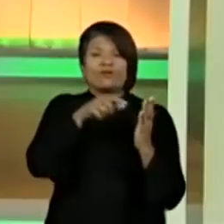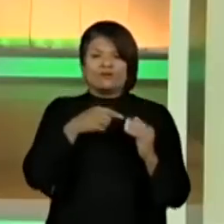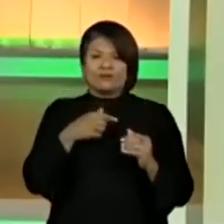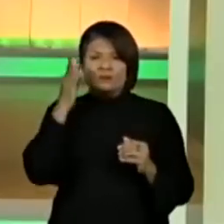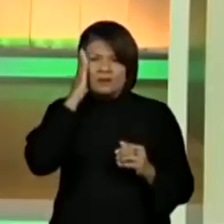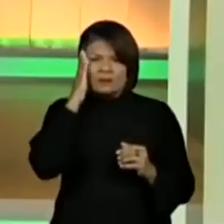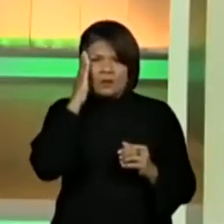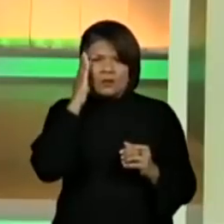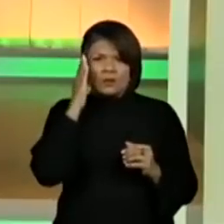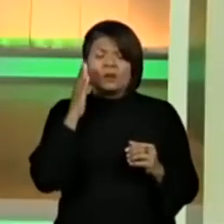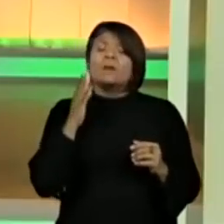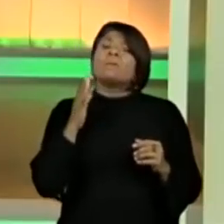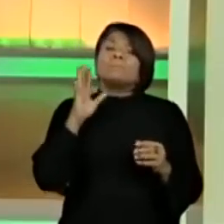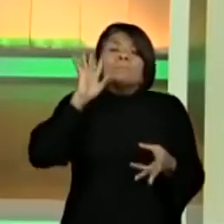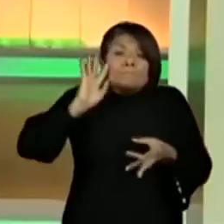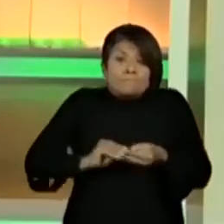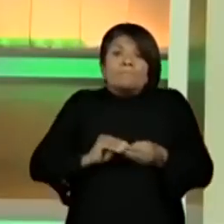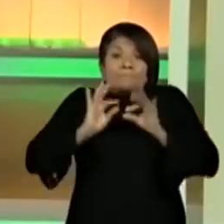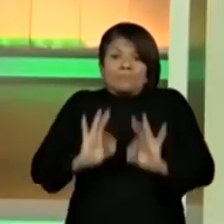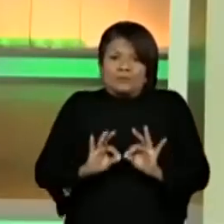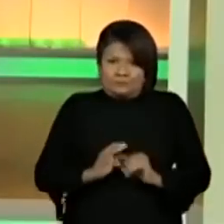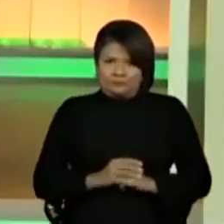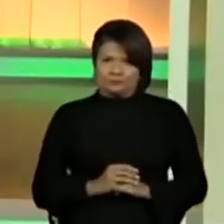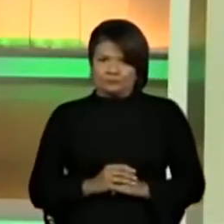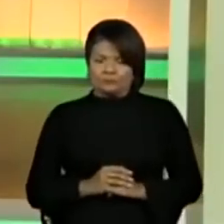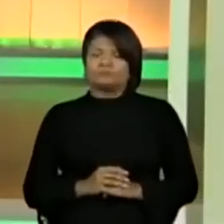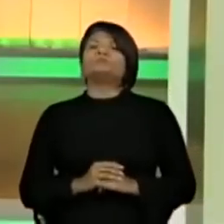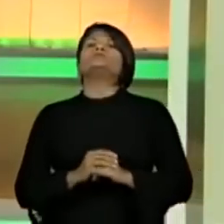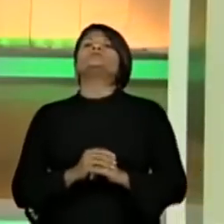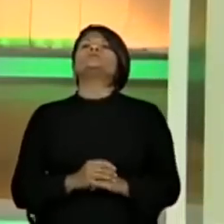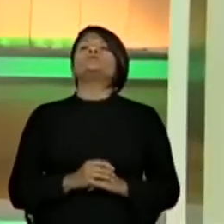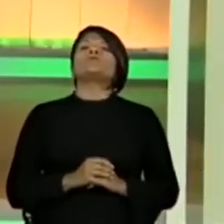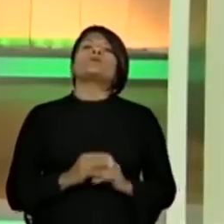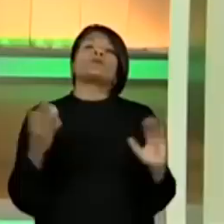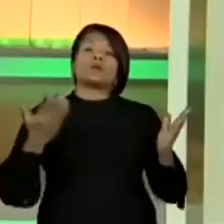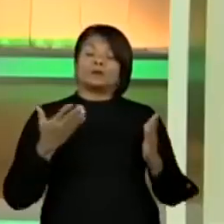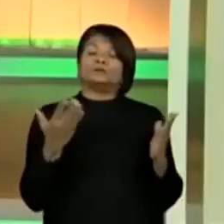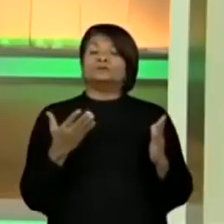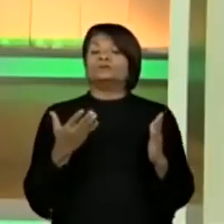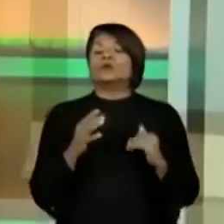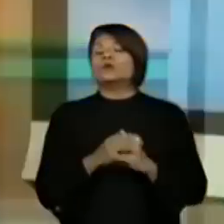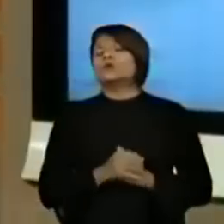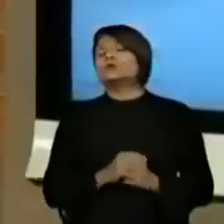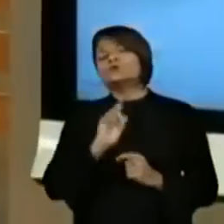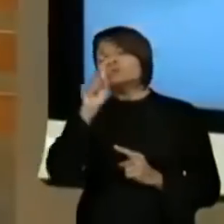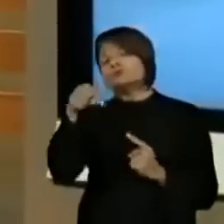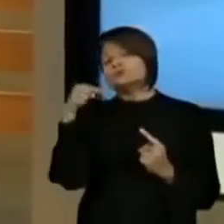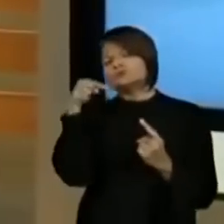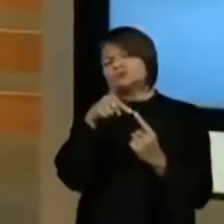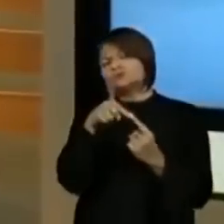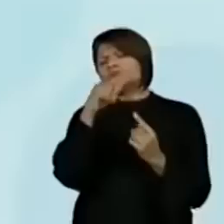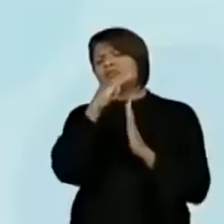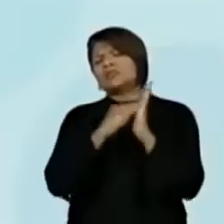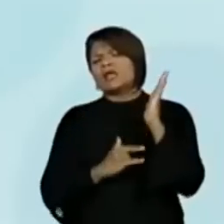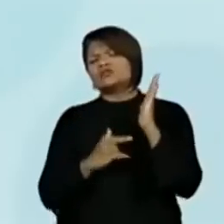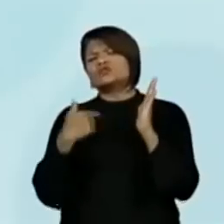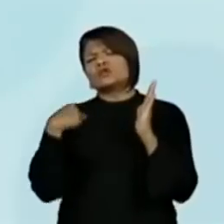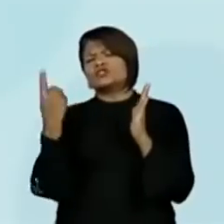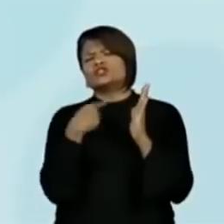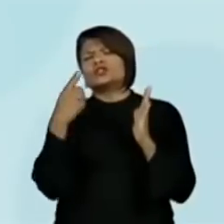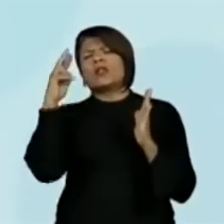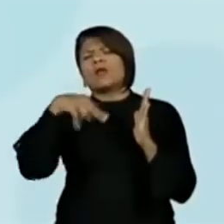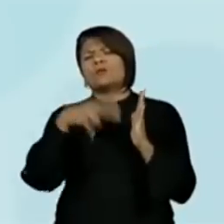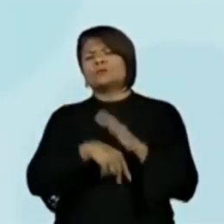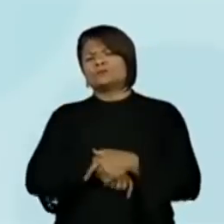viram aqui, é isso. Vamos fazer junto aqui. Qual é a finalidade do texto que acabamos de ler?